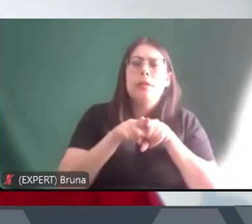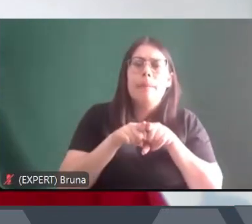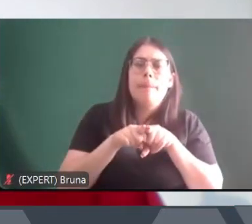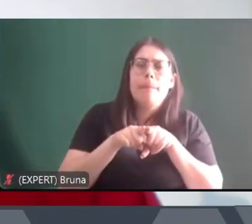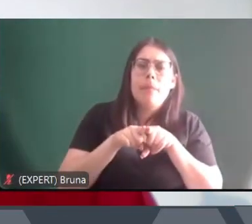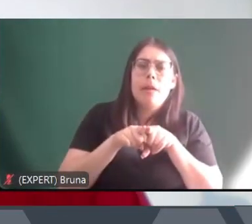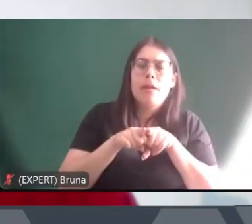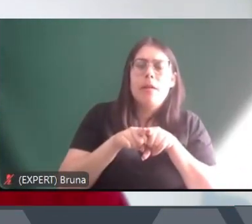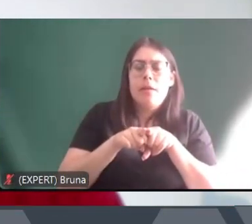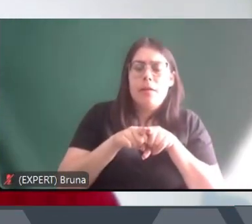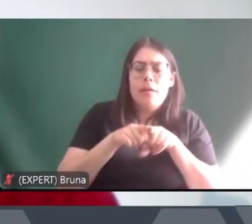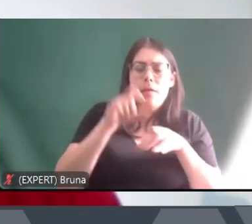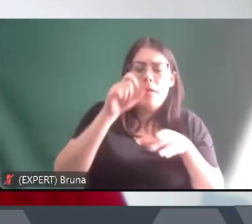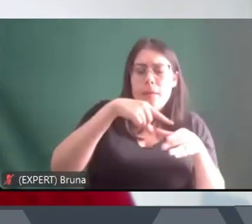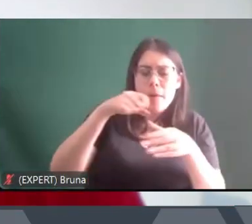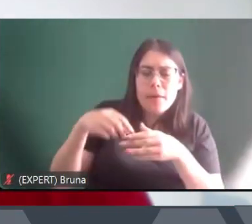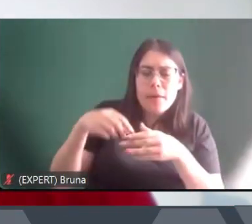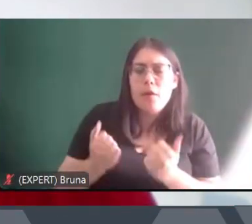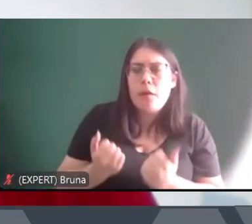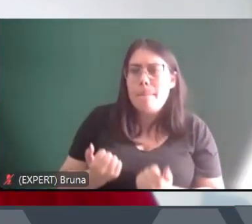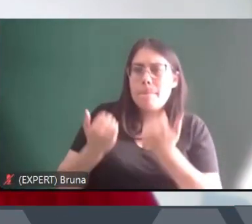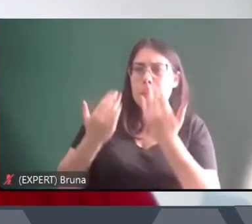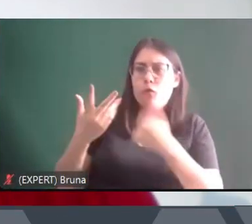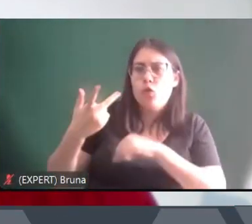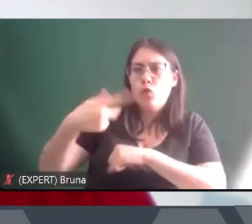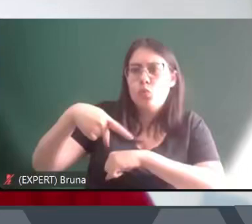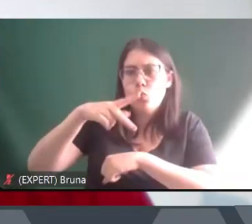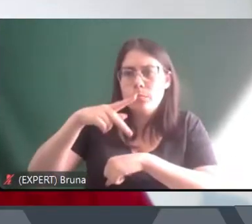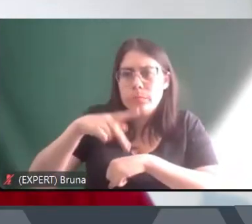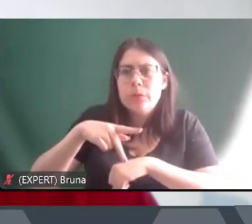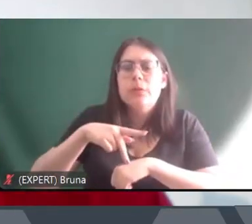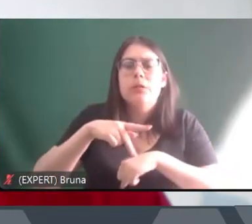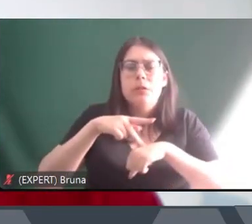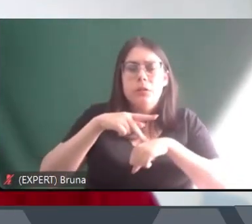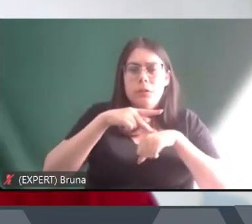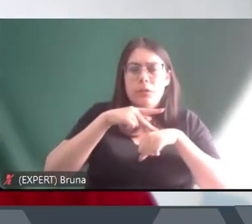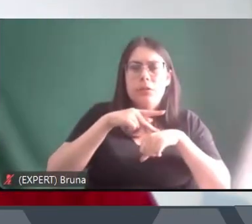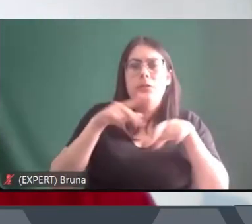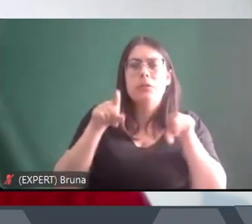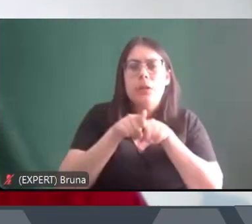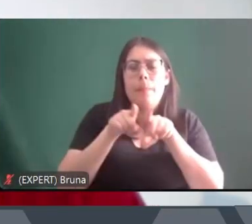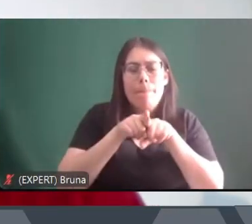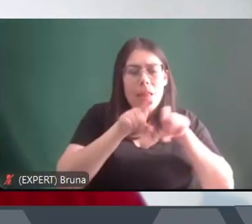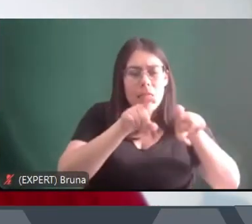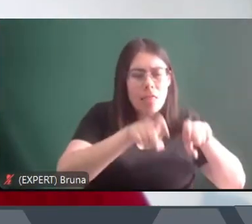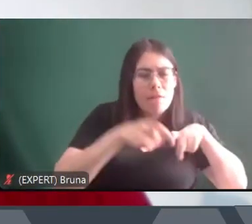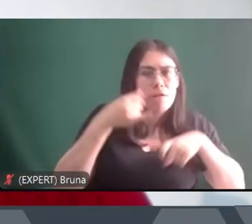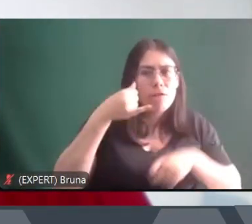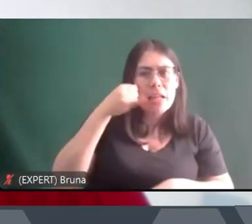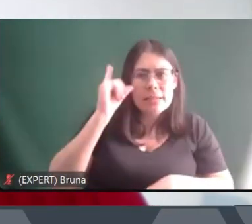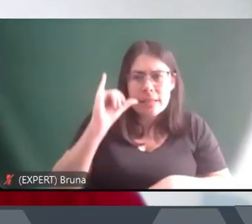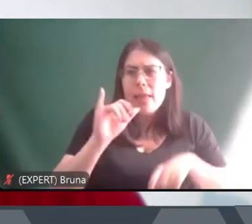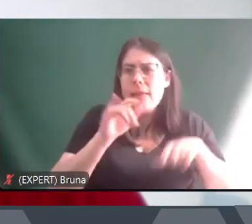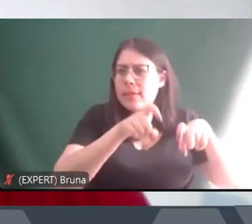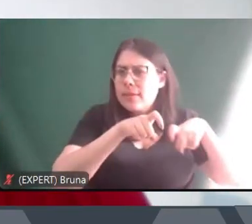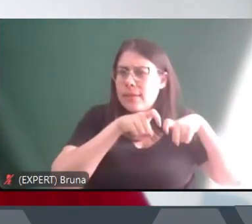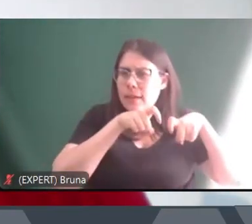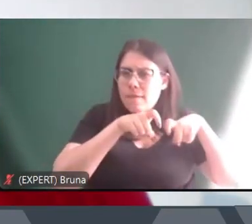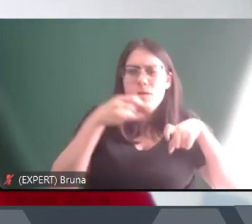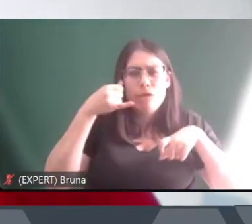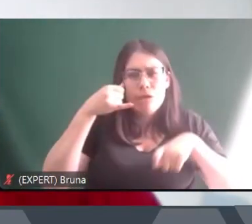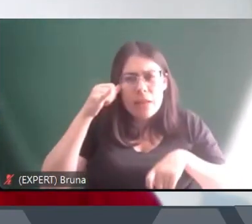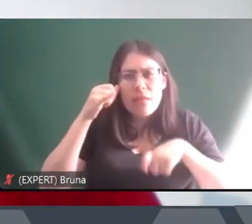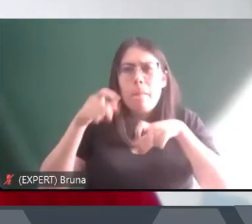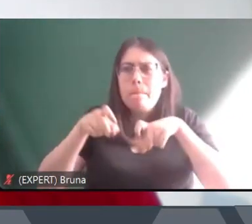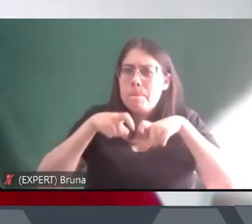que girava em torno de institucionalidades nas fazendas. Então, a gente sabe e conhece